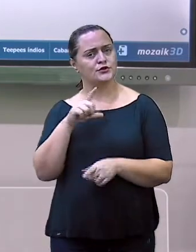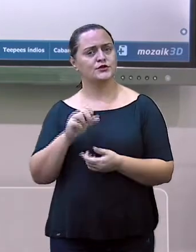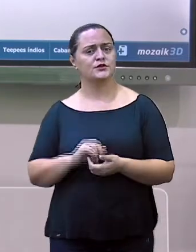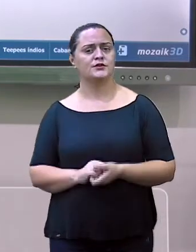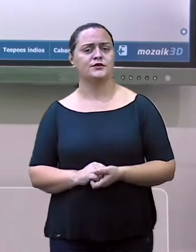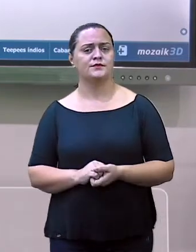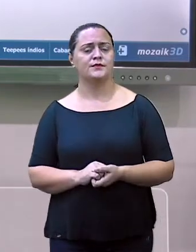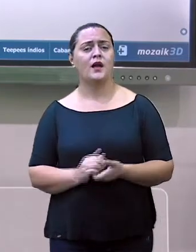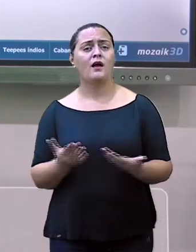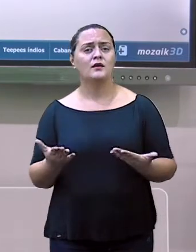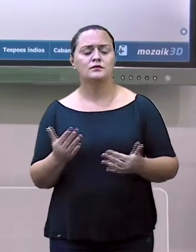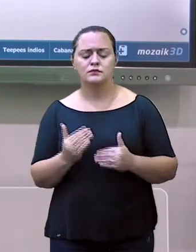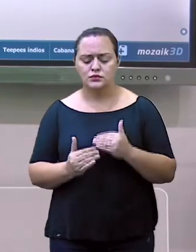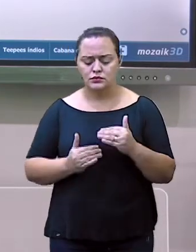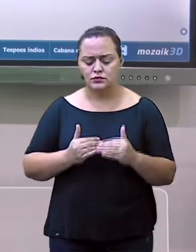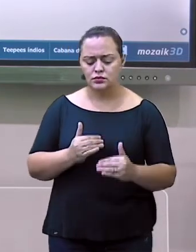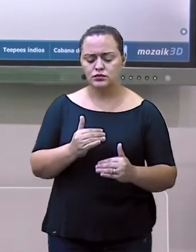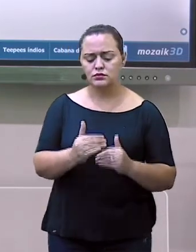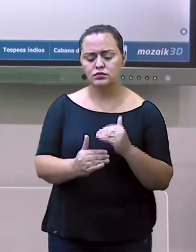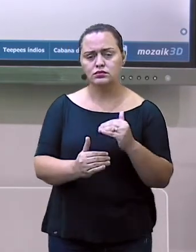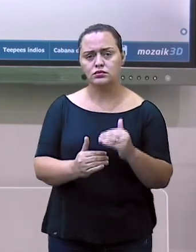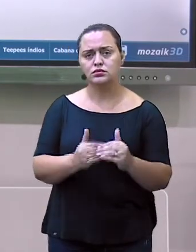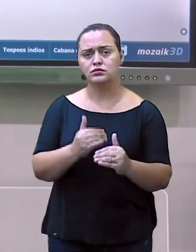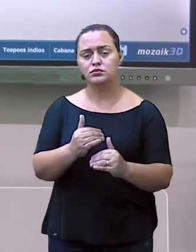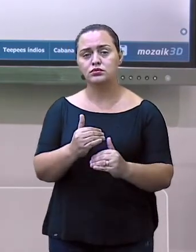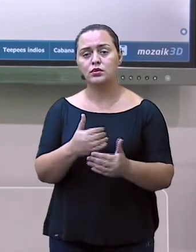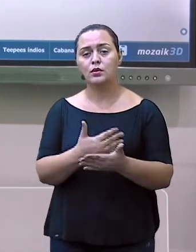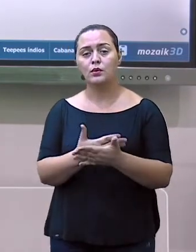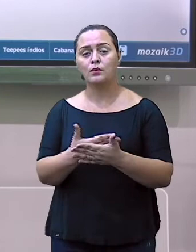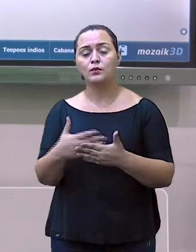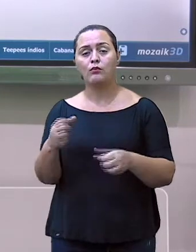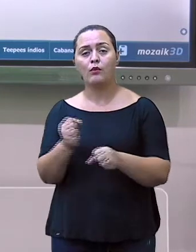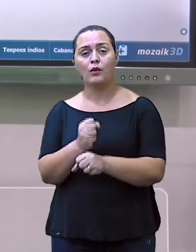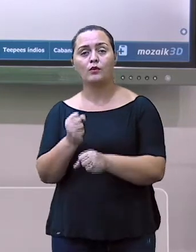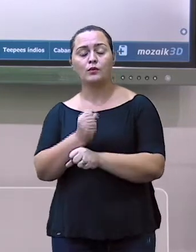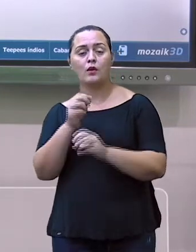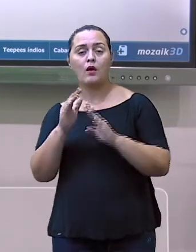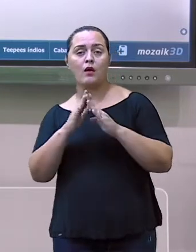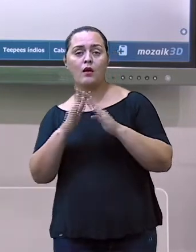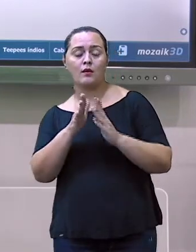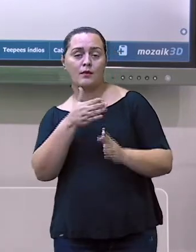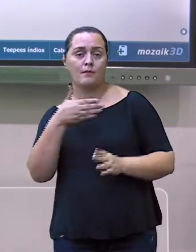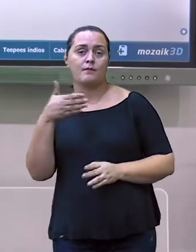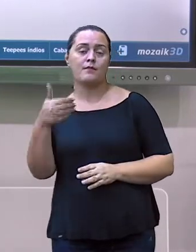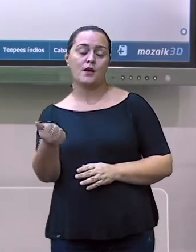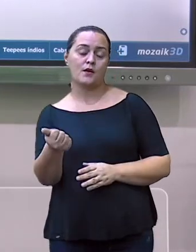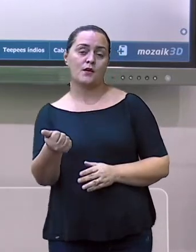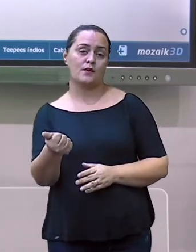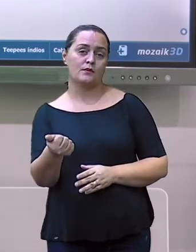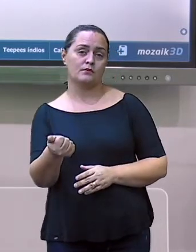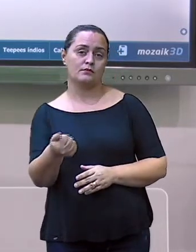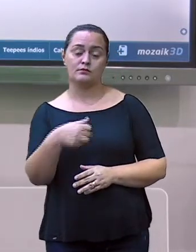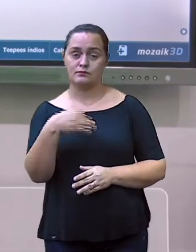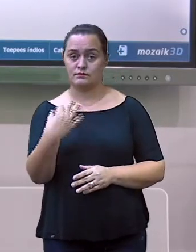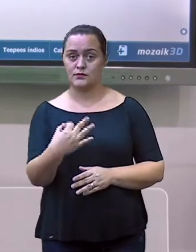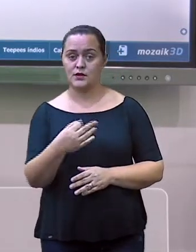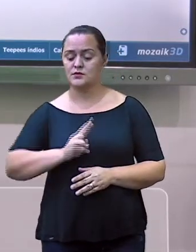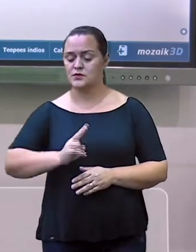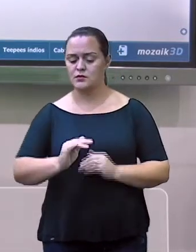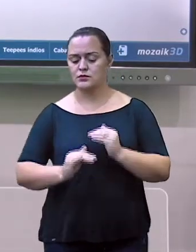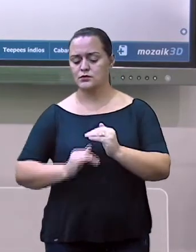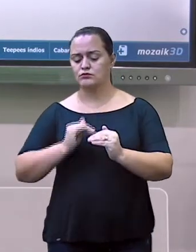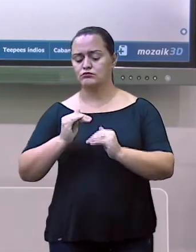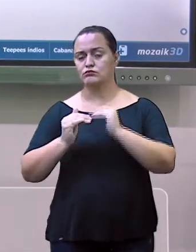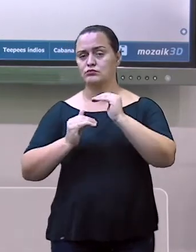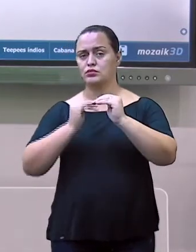houve uma evolução. As moradias, para cada tipo de comunidade, cada época, foram